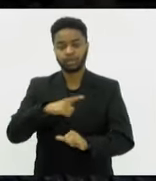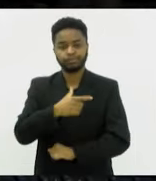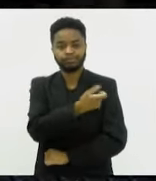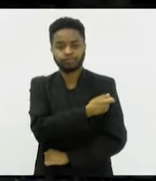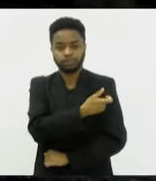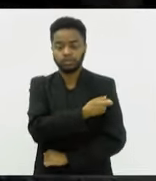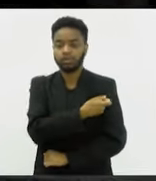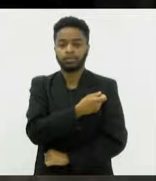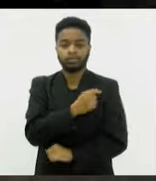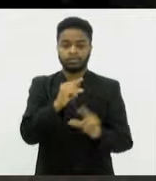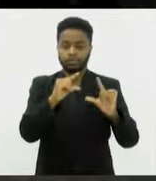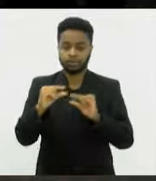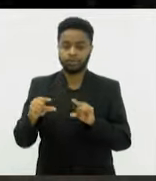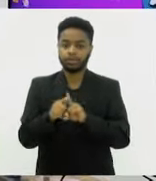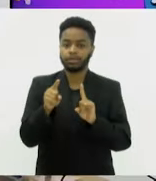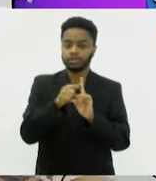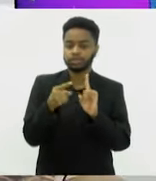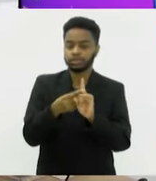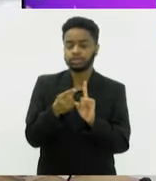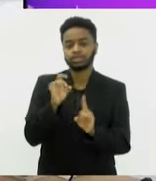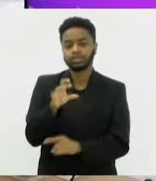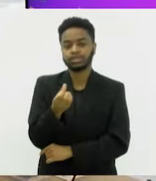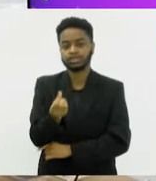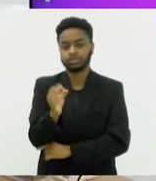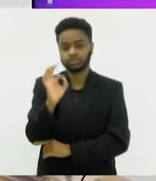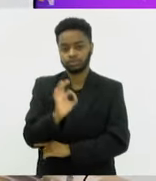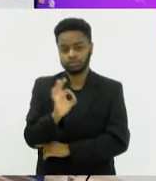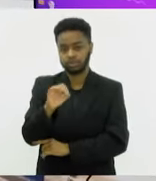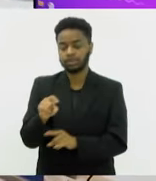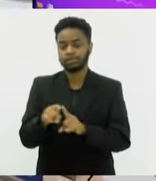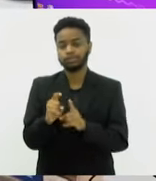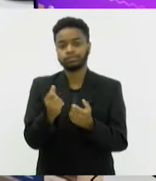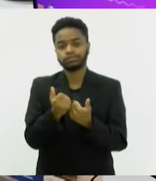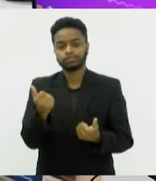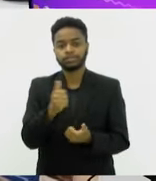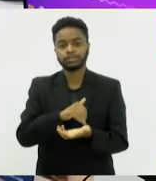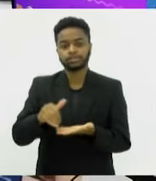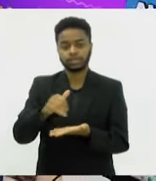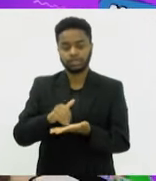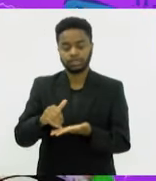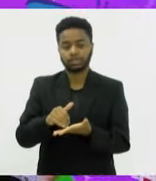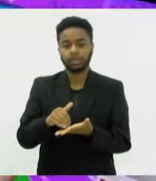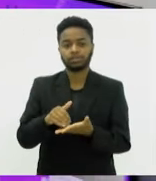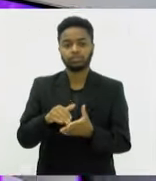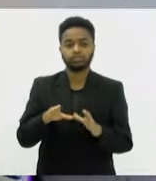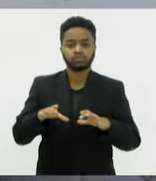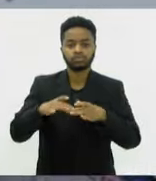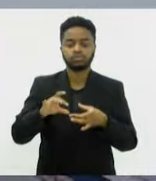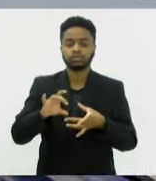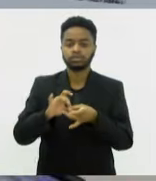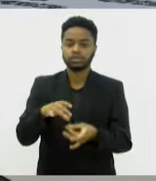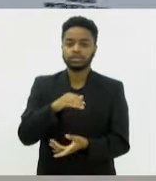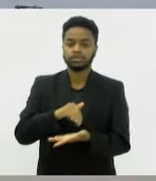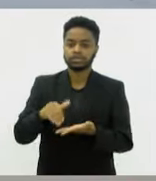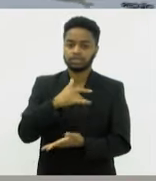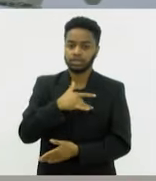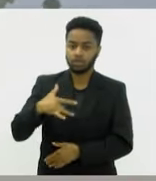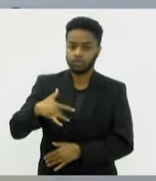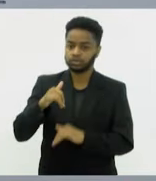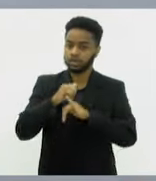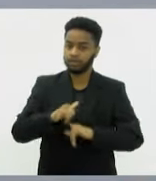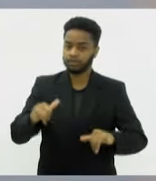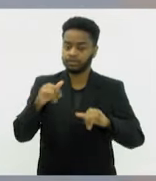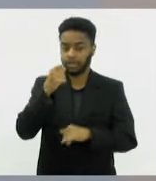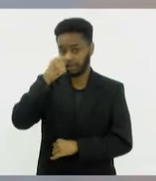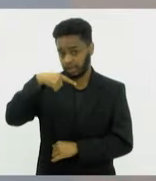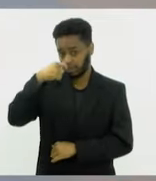gestantes com apenas 6%. O subsecretário de Vigilância e Atenção Primária da Secretaria de Saúde, Mário Sérgio Ribeiro, lembra que a